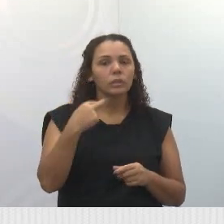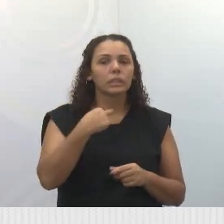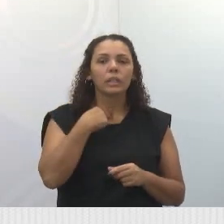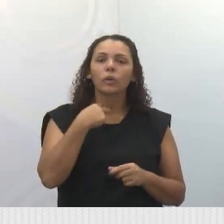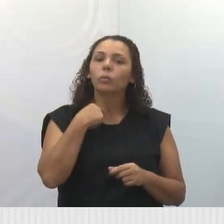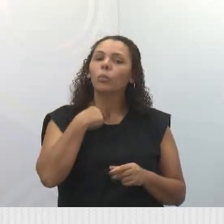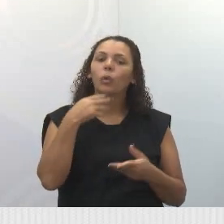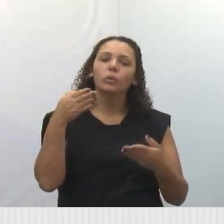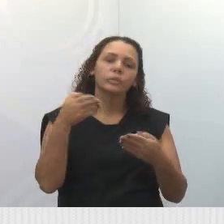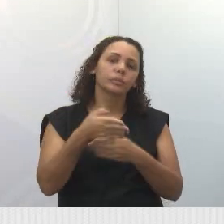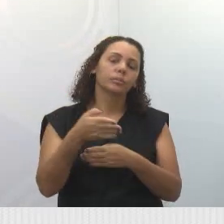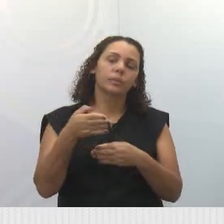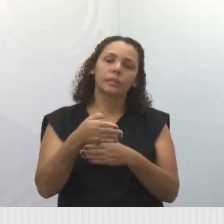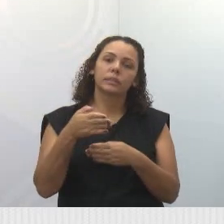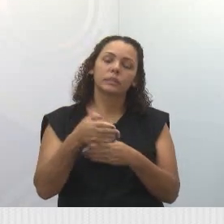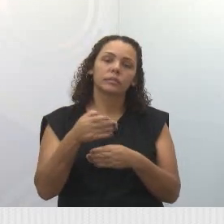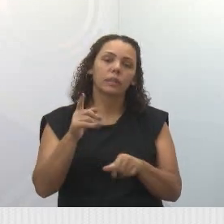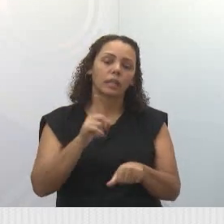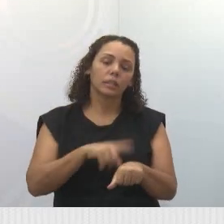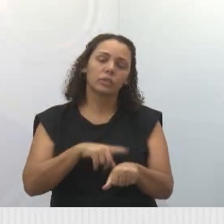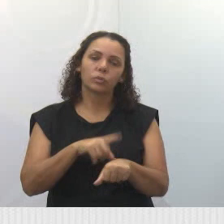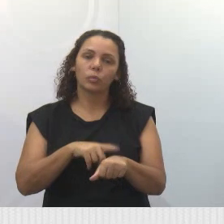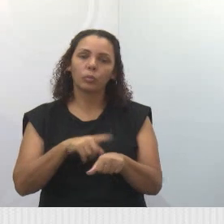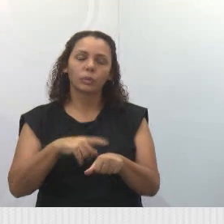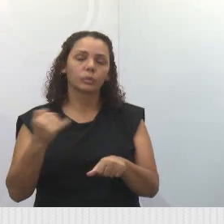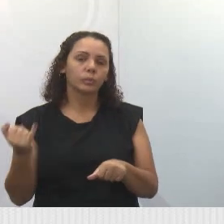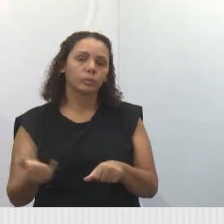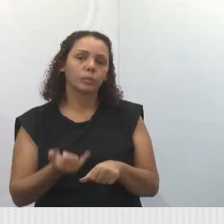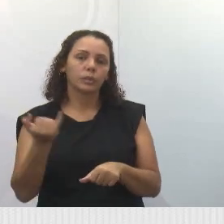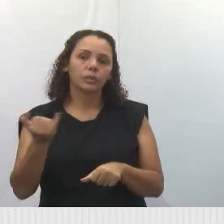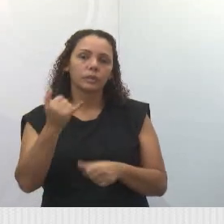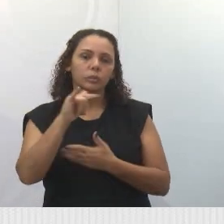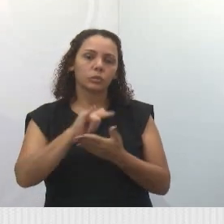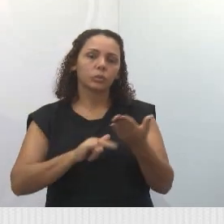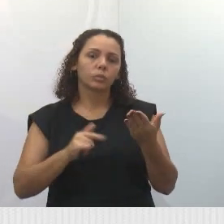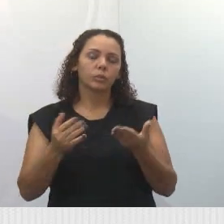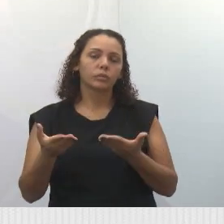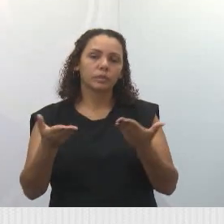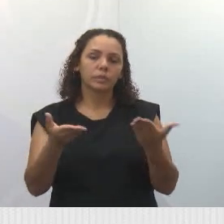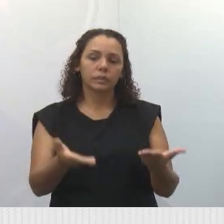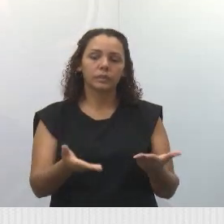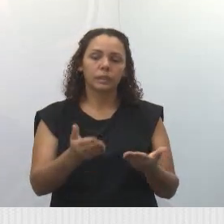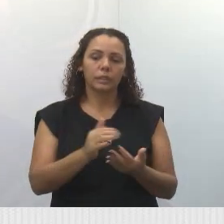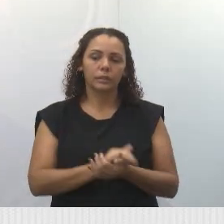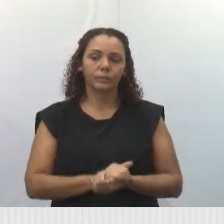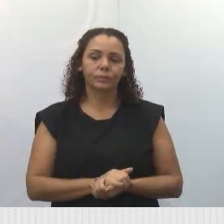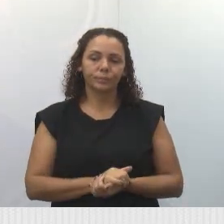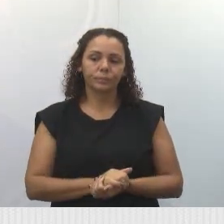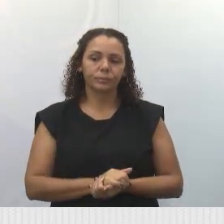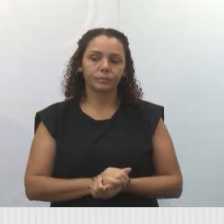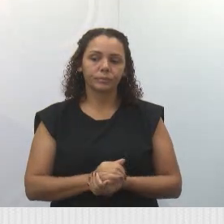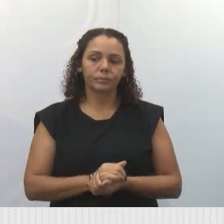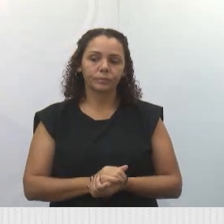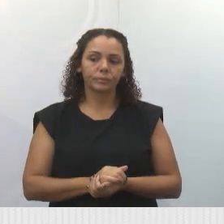pudemos estar participando dessa importante ocasião que ocorreu no saldo passado. Está bom?